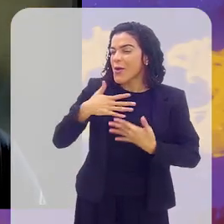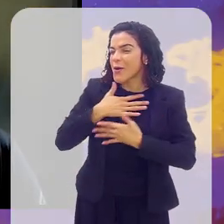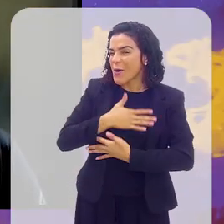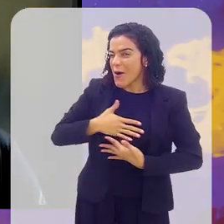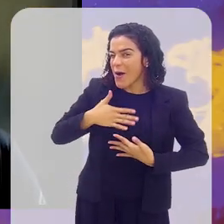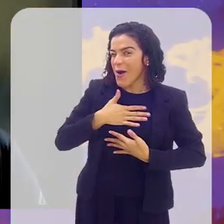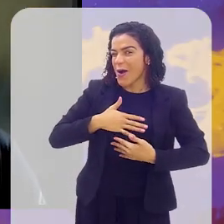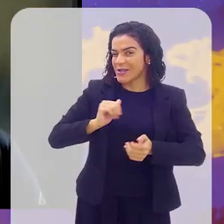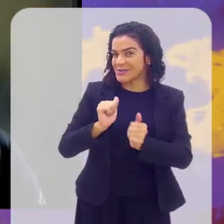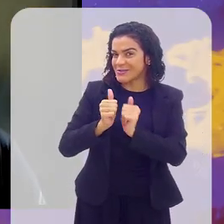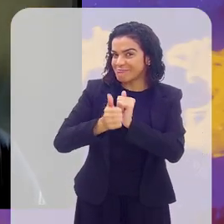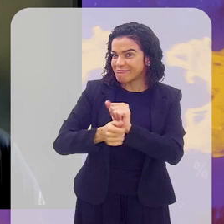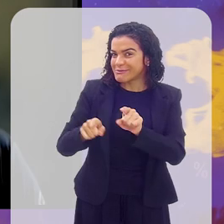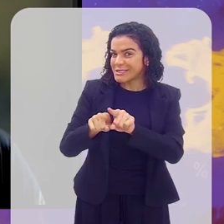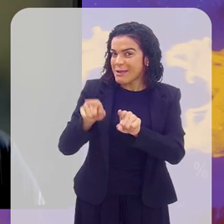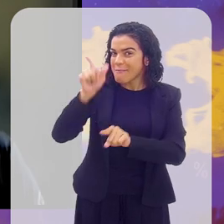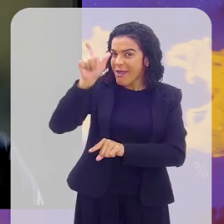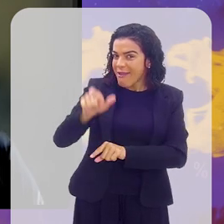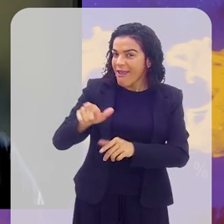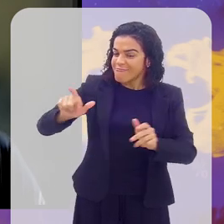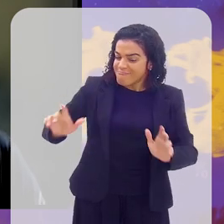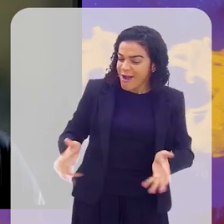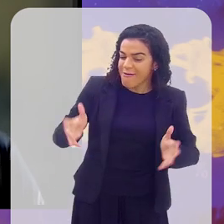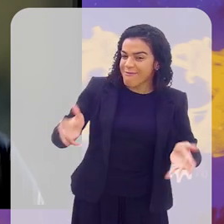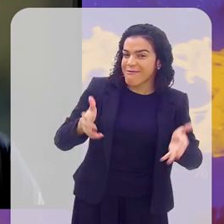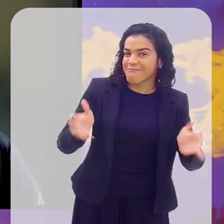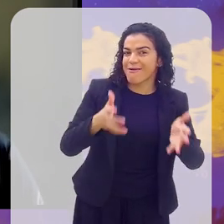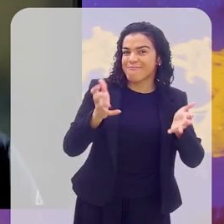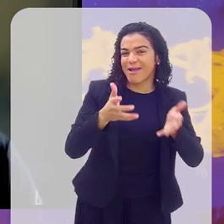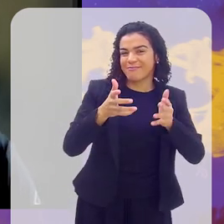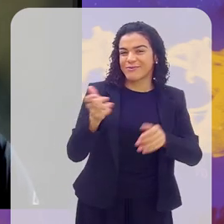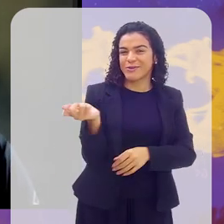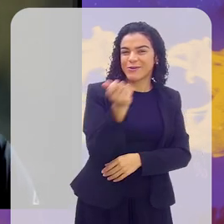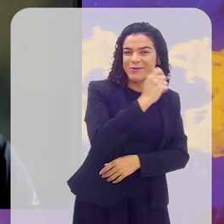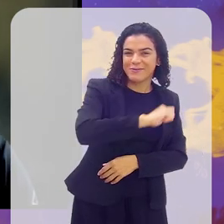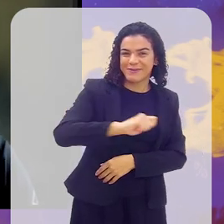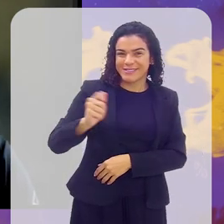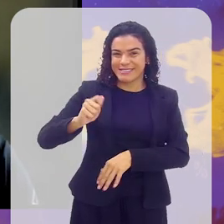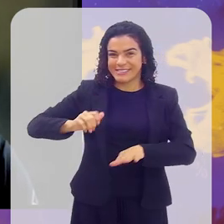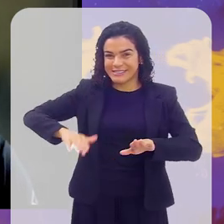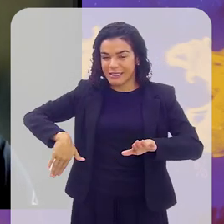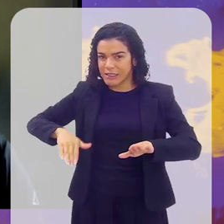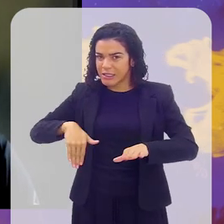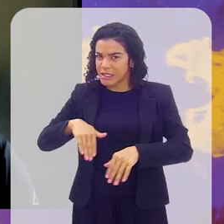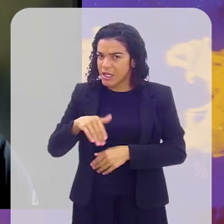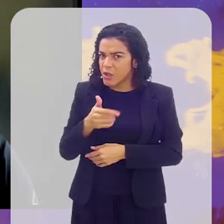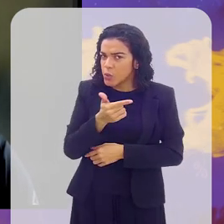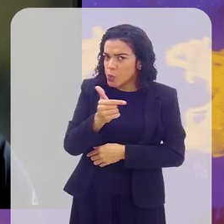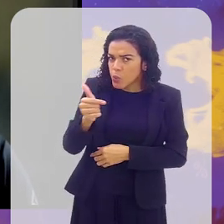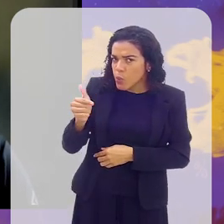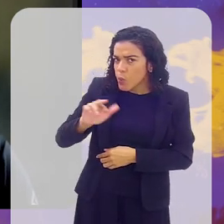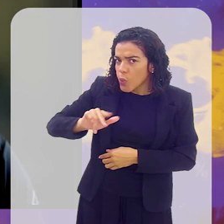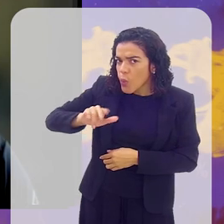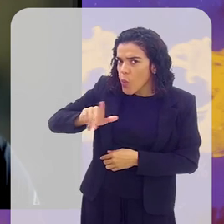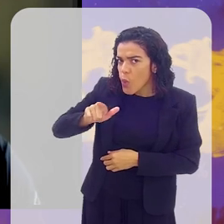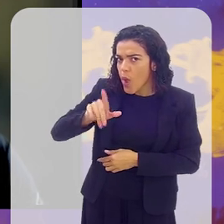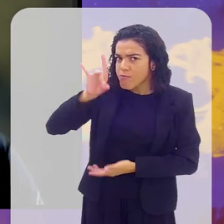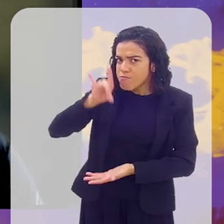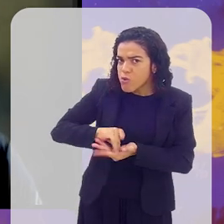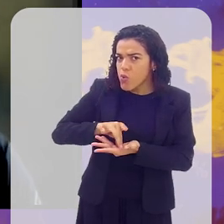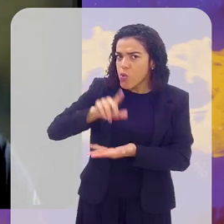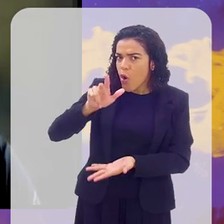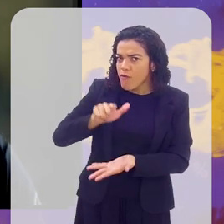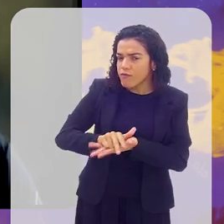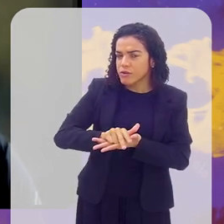gosta do esporte e é um incentivador deste esporte do beat tênis, ele ainda não é um esporte